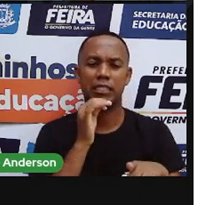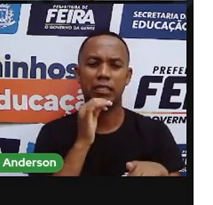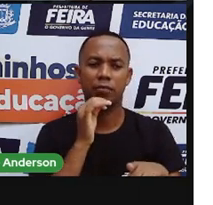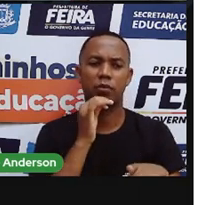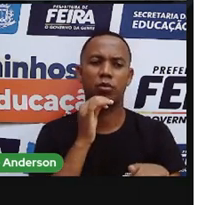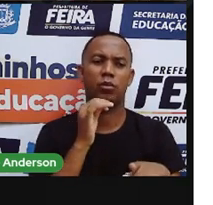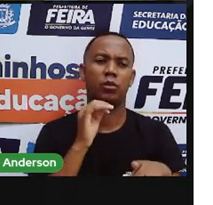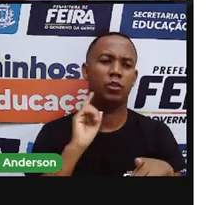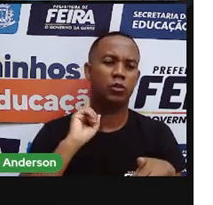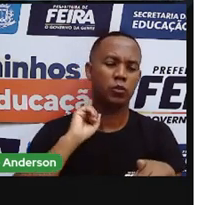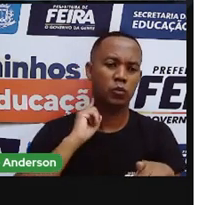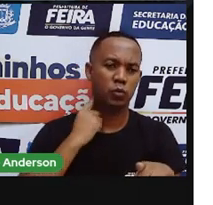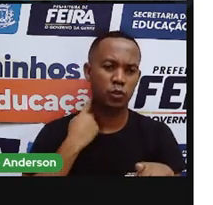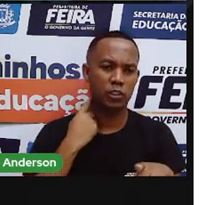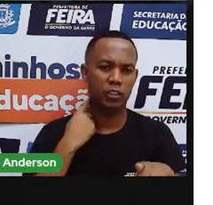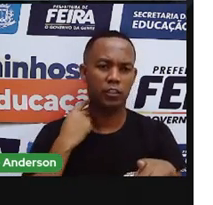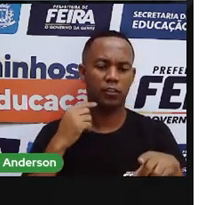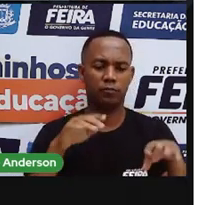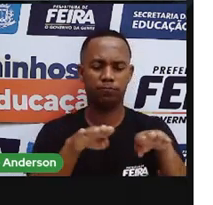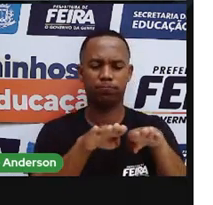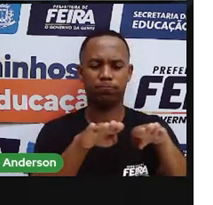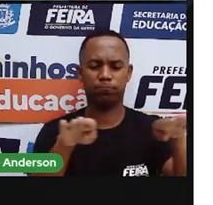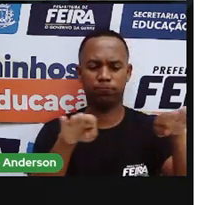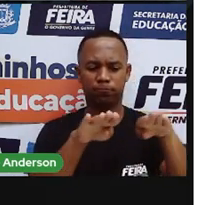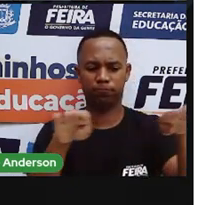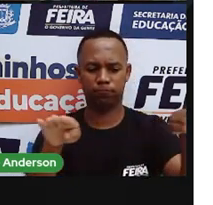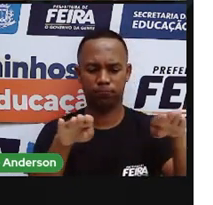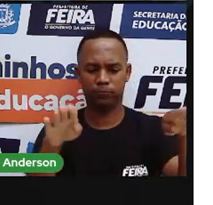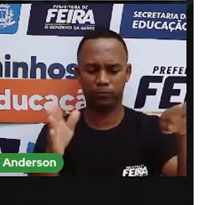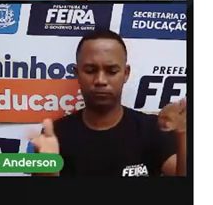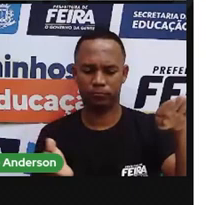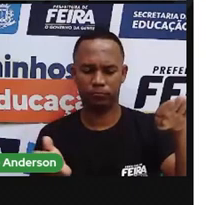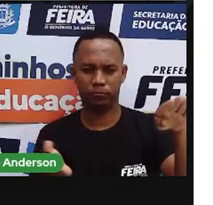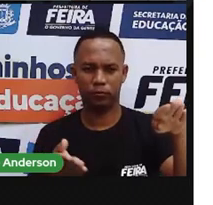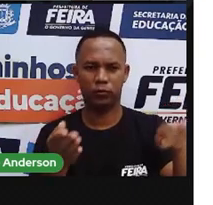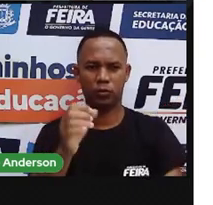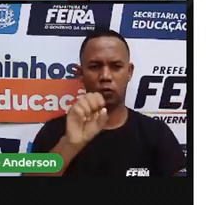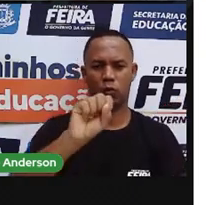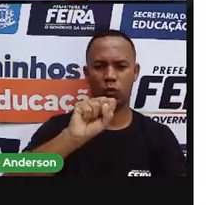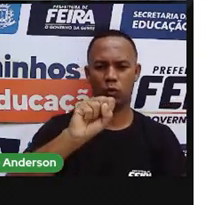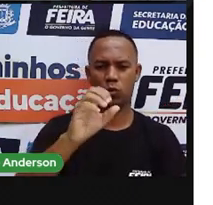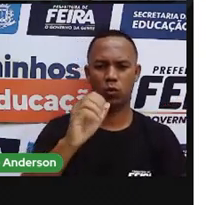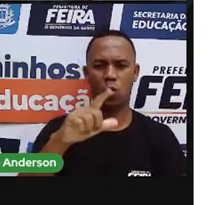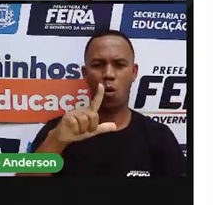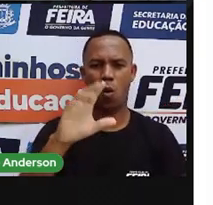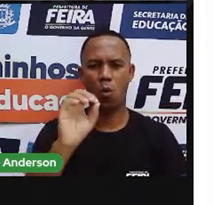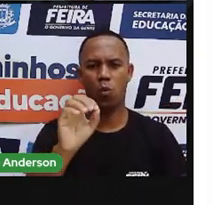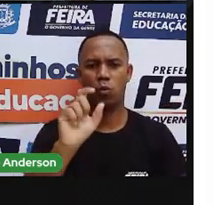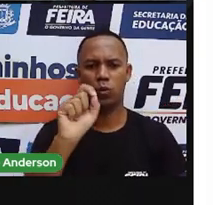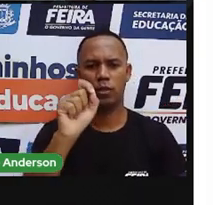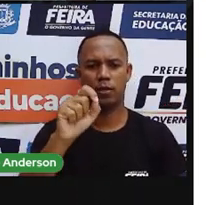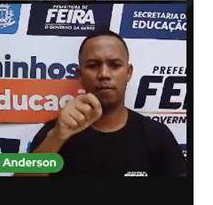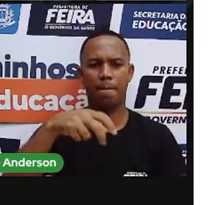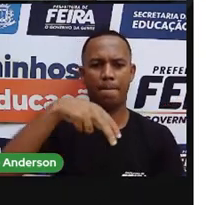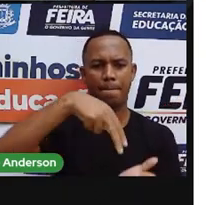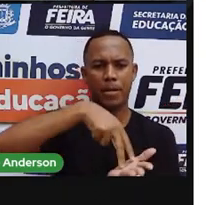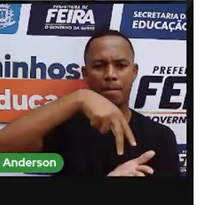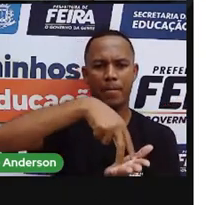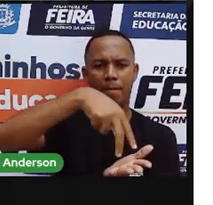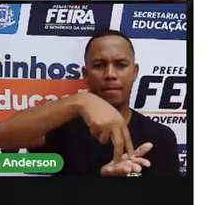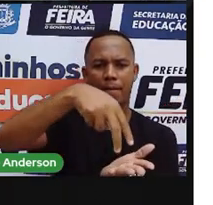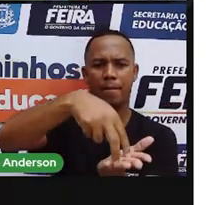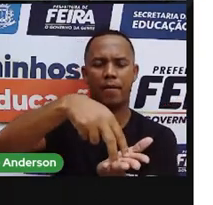preáticos? É uma camada de água que fica por baixo de onde? Do solo que a gente, o quê? Está ficando nesse momento, né?